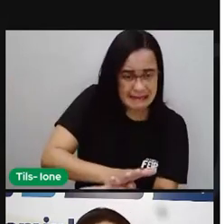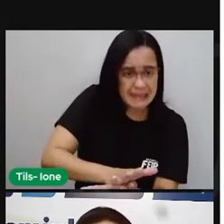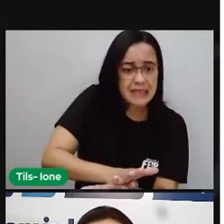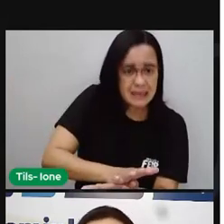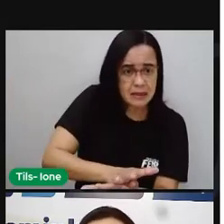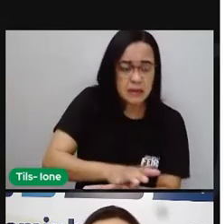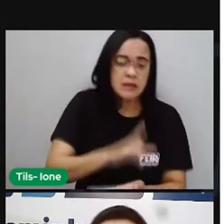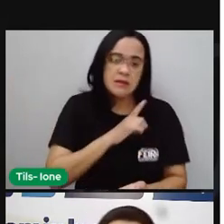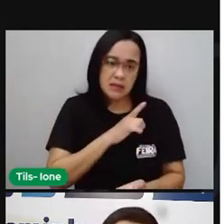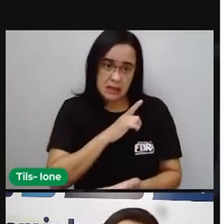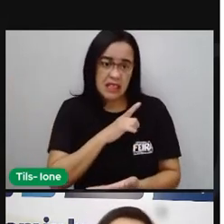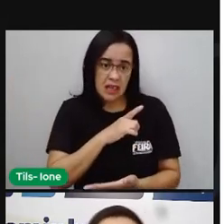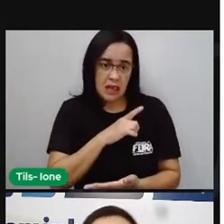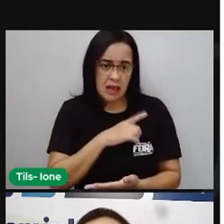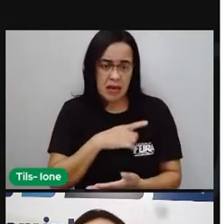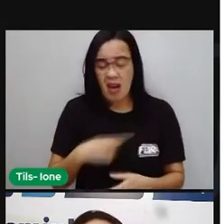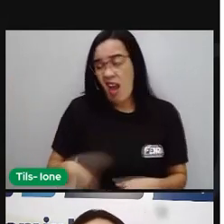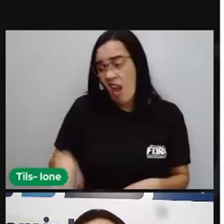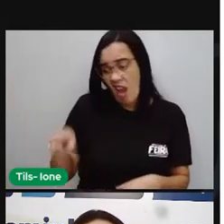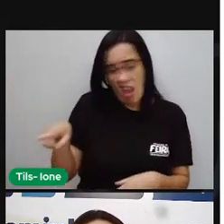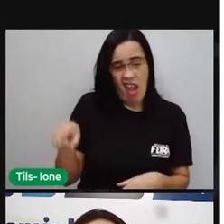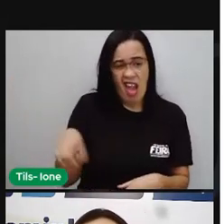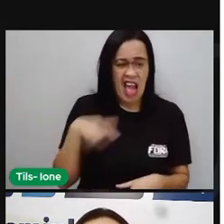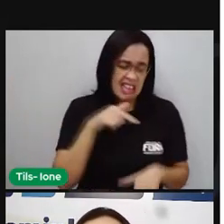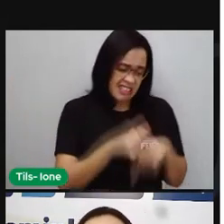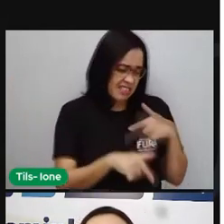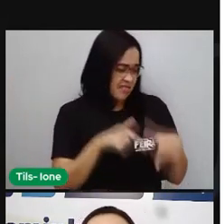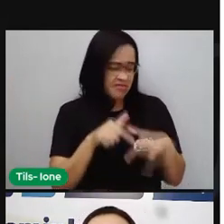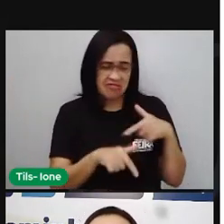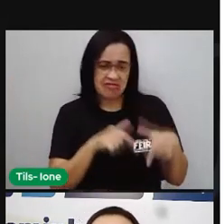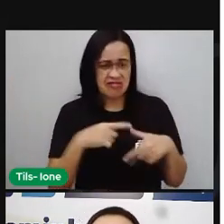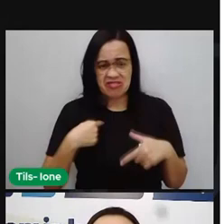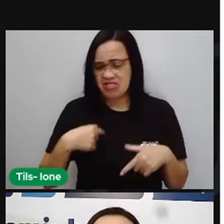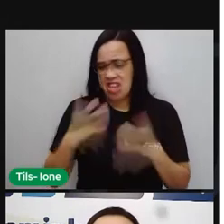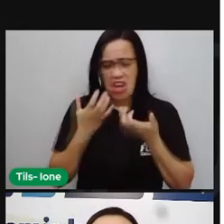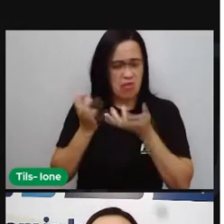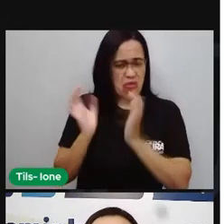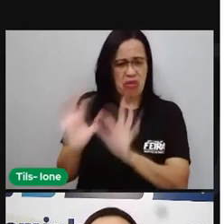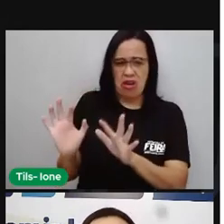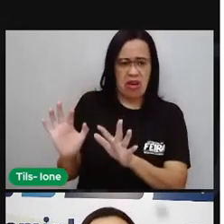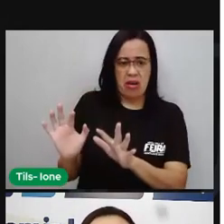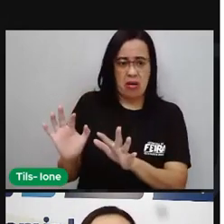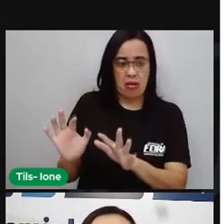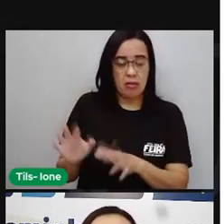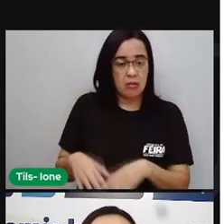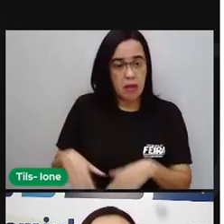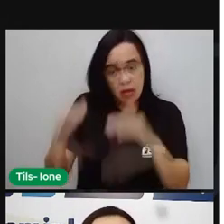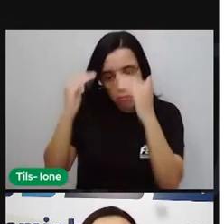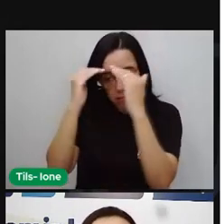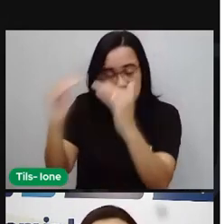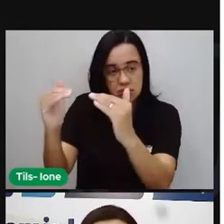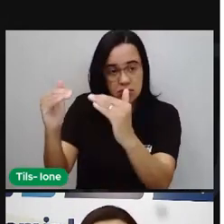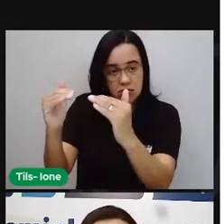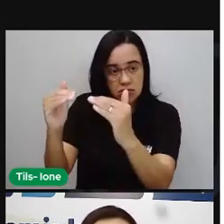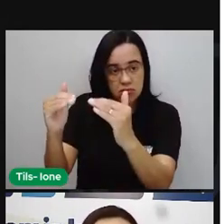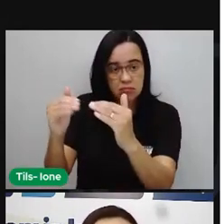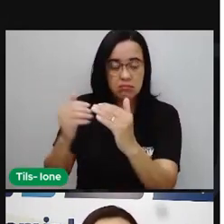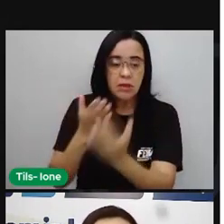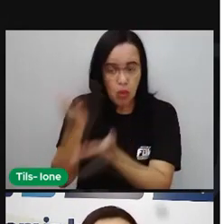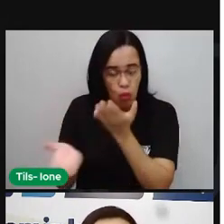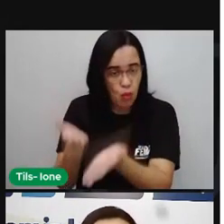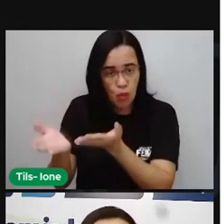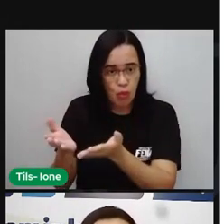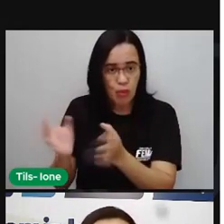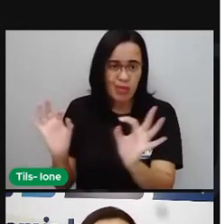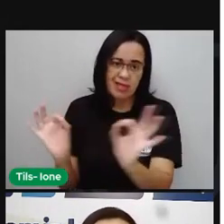dar apenas trabalho, não é? E aí, deixam aí de receber todos os cuidados e o respeito que eles merecem. E precisam.